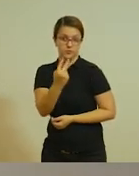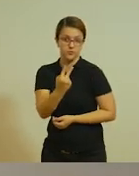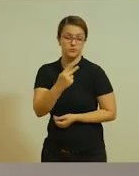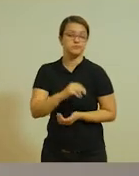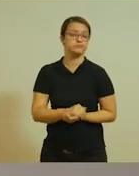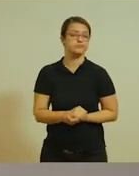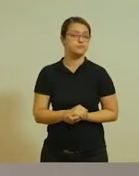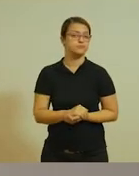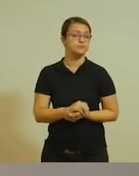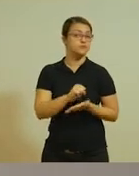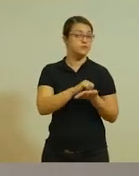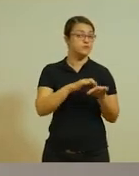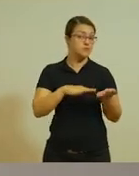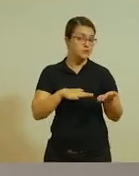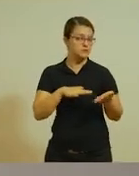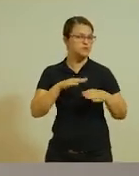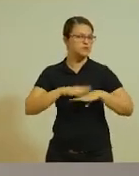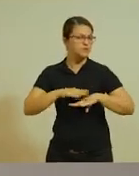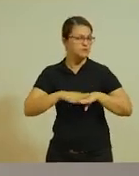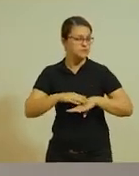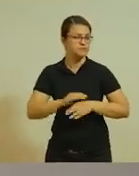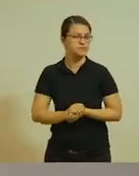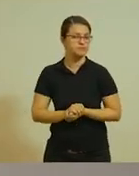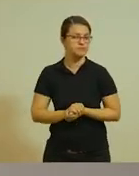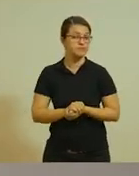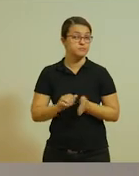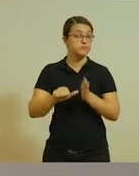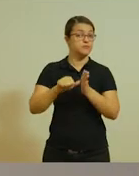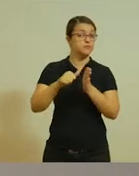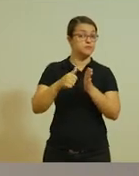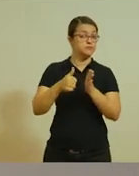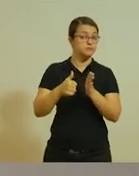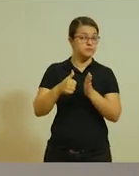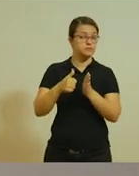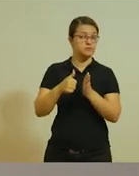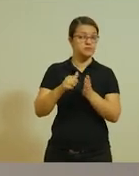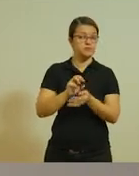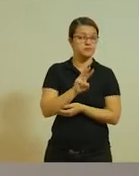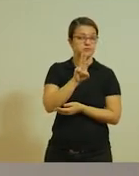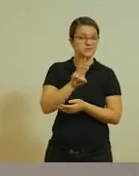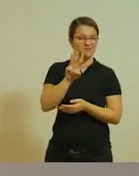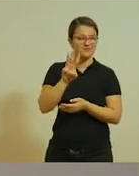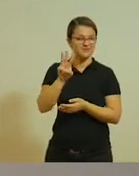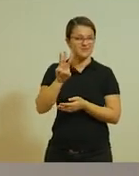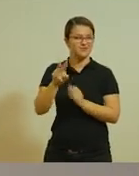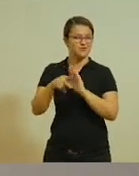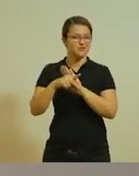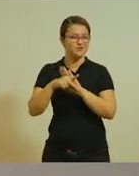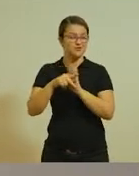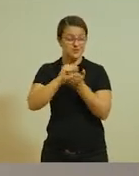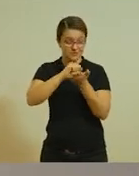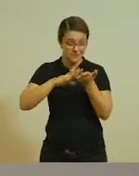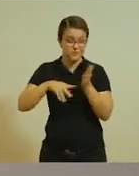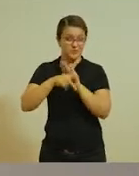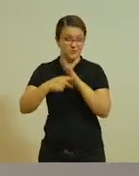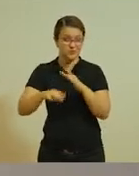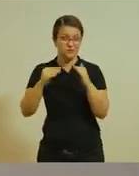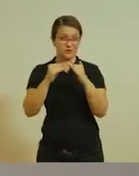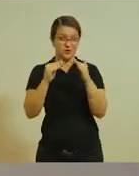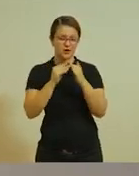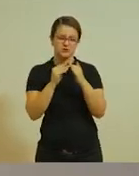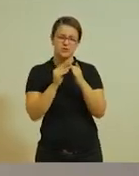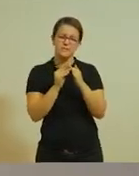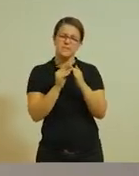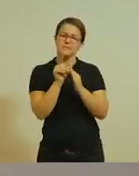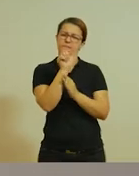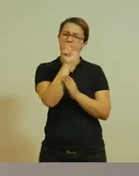vocês irão realizar a seguinte atividade. Primeiro, vai lá na lição de casa, confere lá no link as palavras em inglês